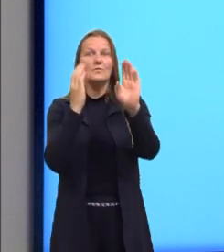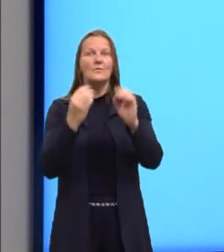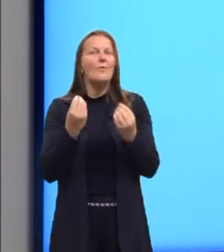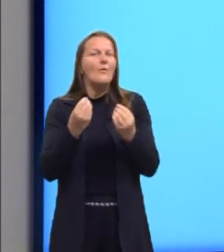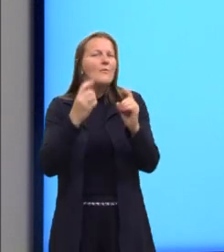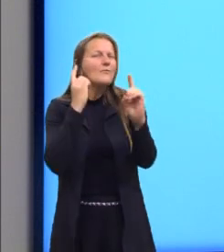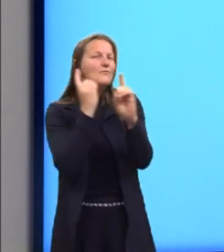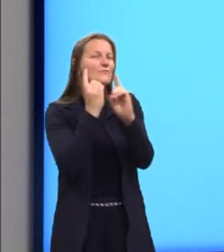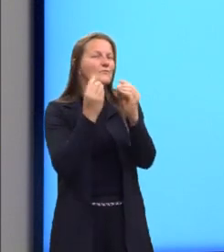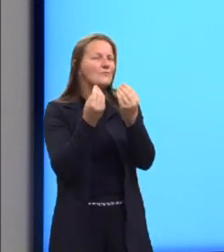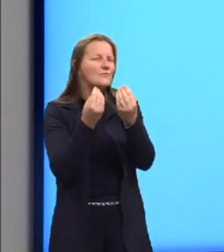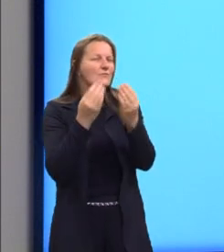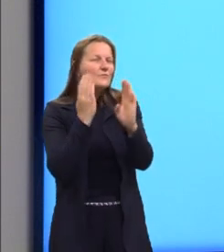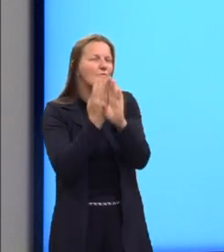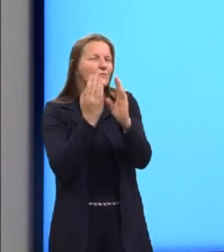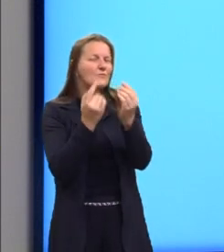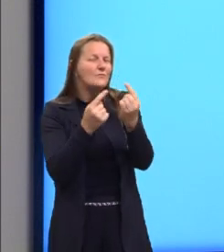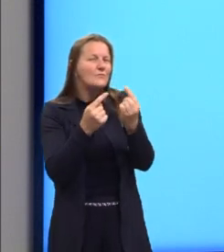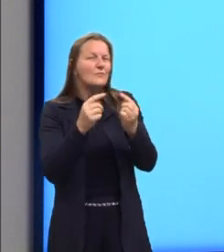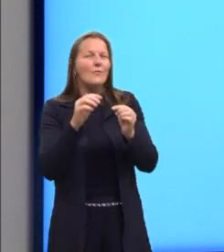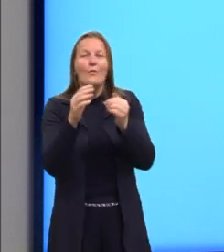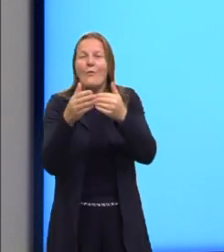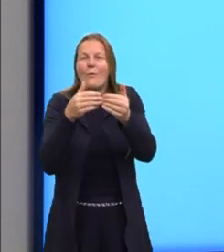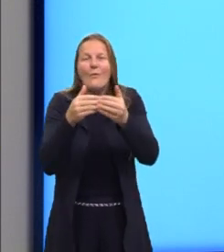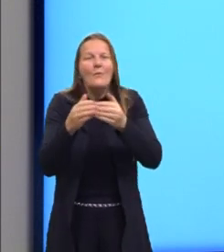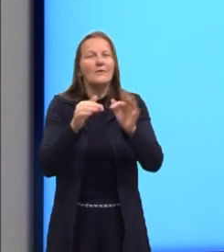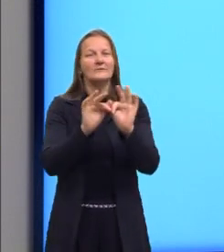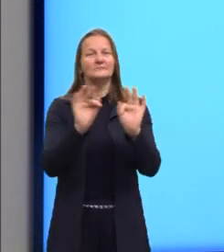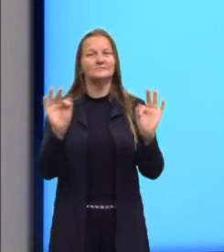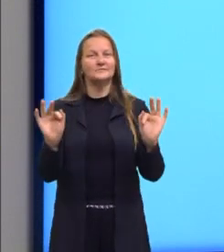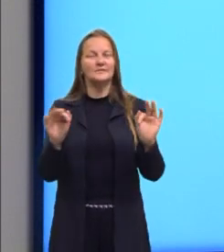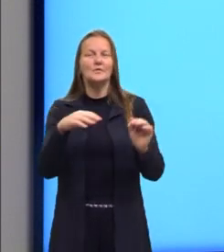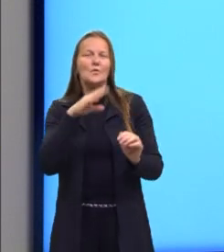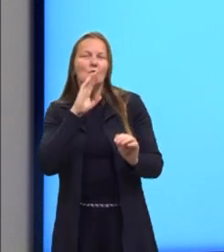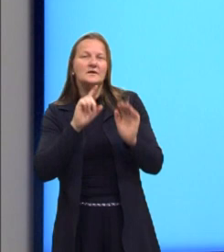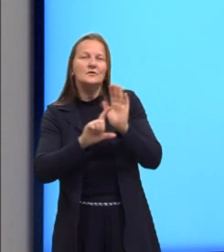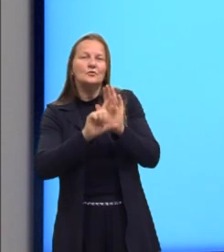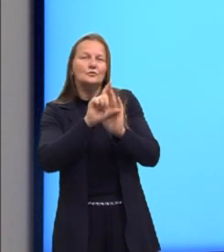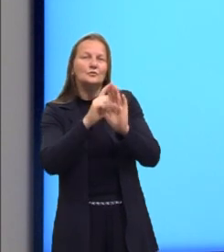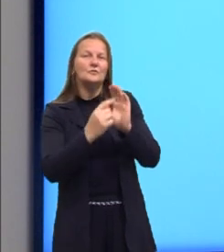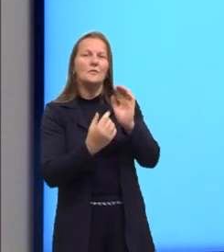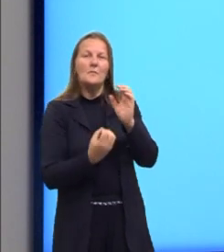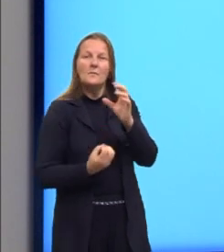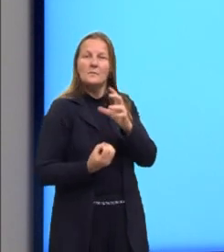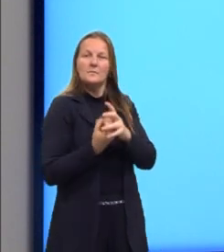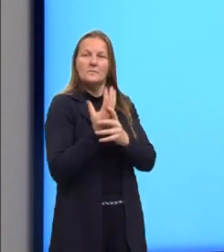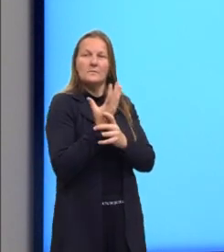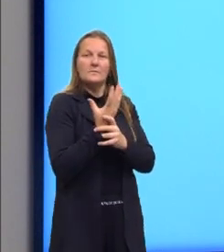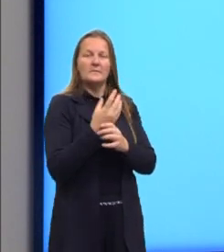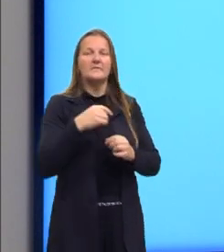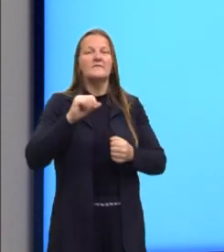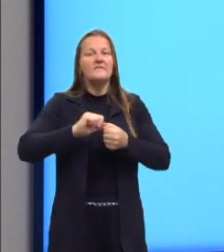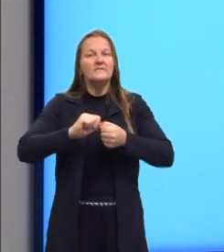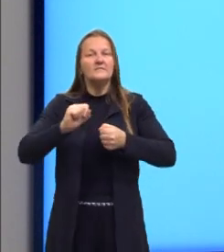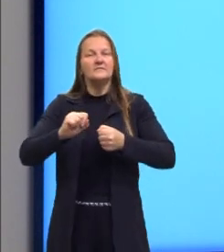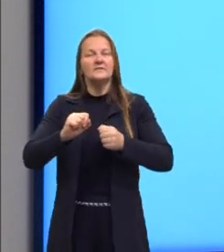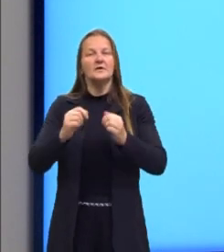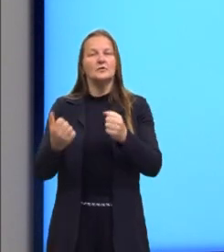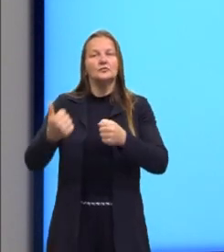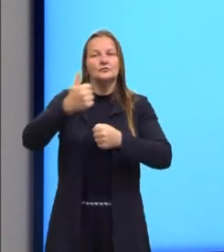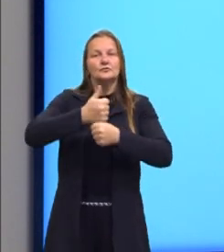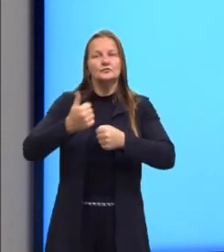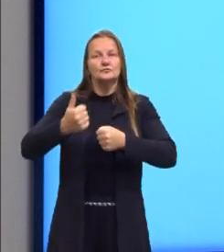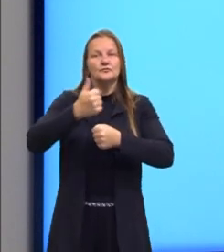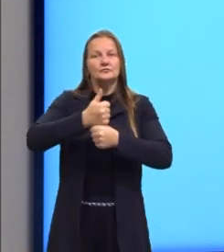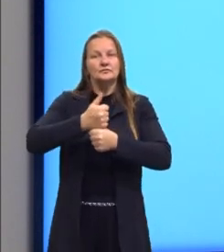numérico de qualquer função que seja, conhecendo a sua lei de formação, basta realizarmos a substituição